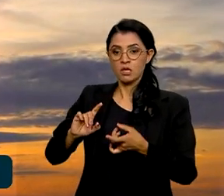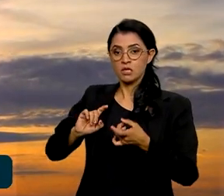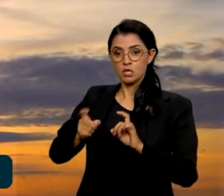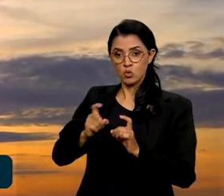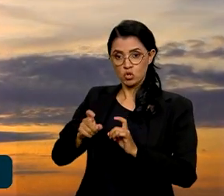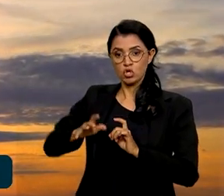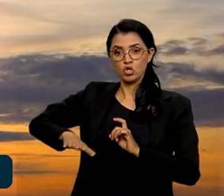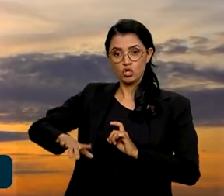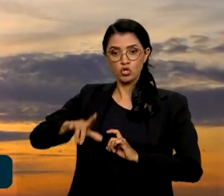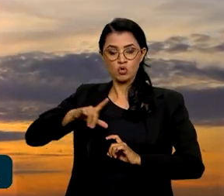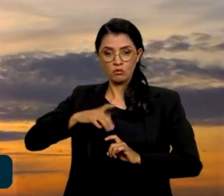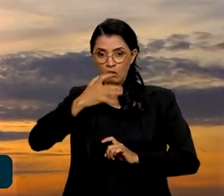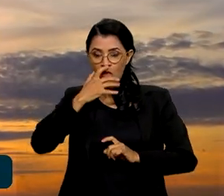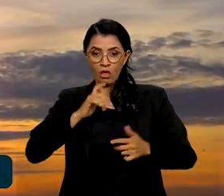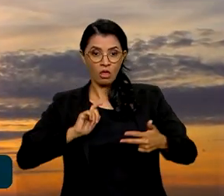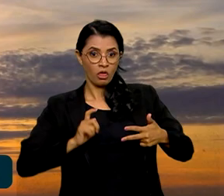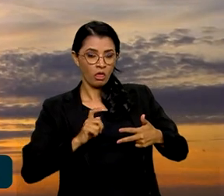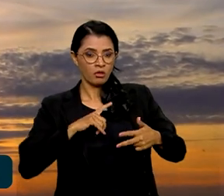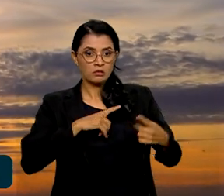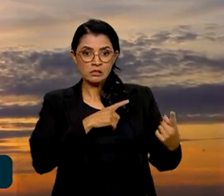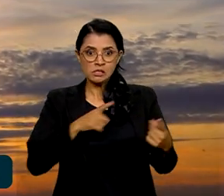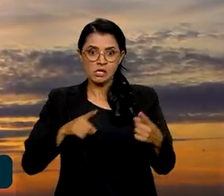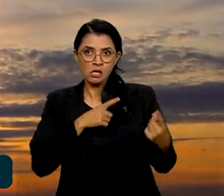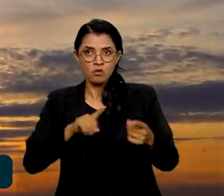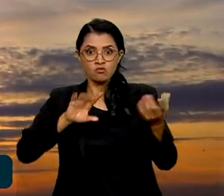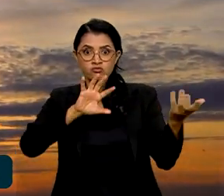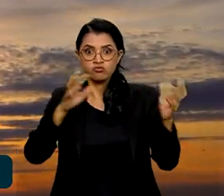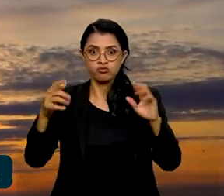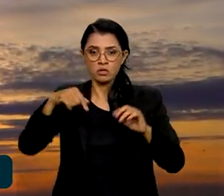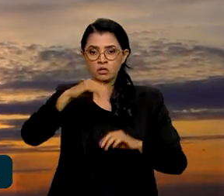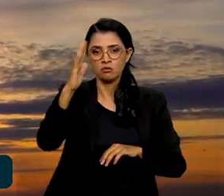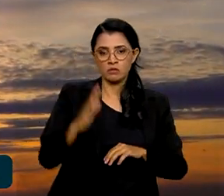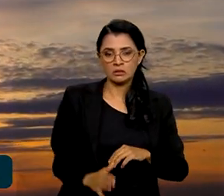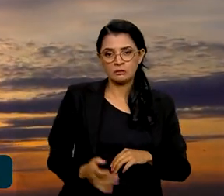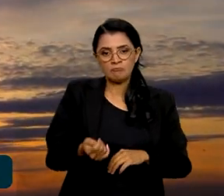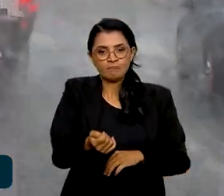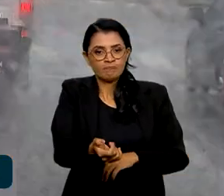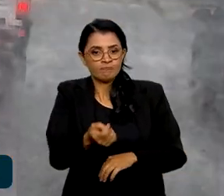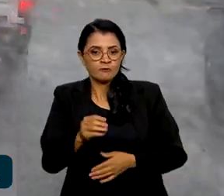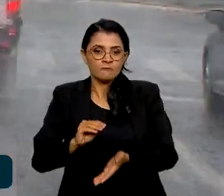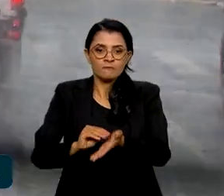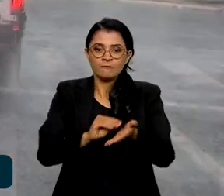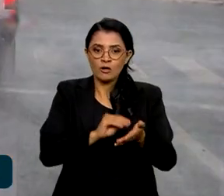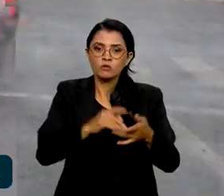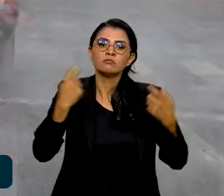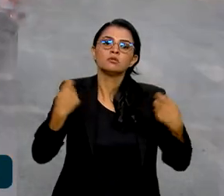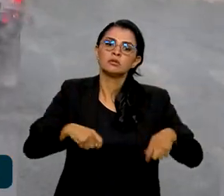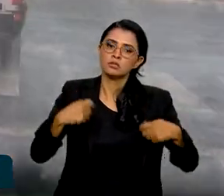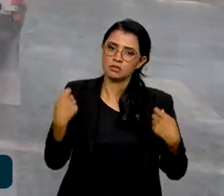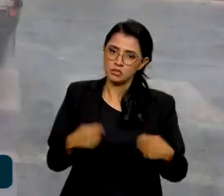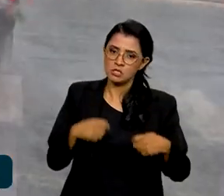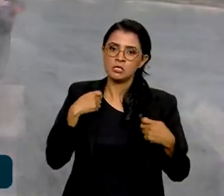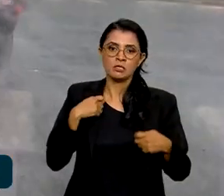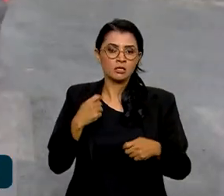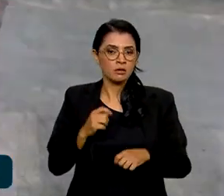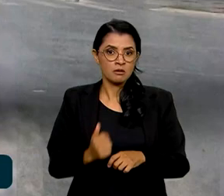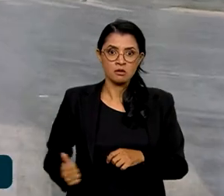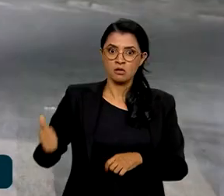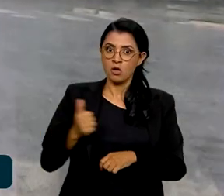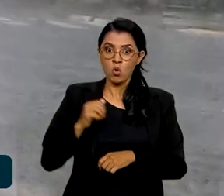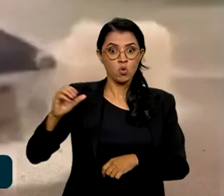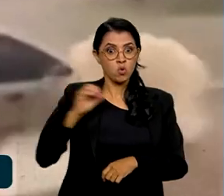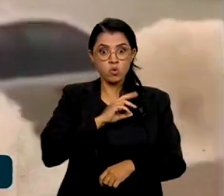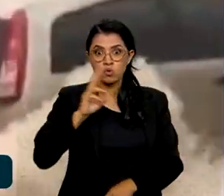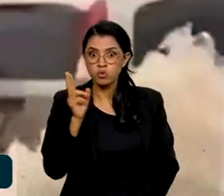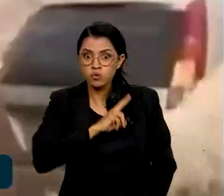as ações para o enfrentamento do clima no país ainda são insuficientes. É necessário uma intervenção urgente